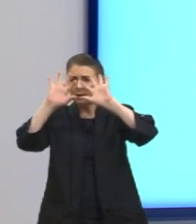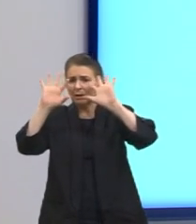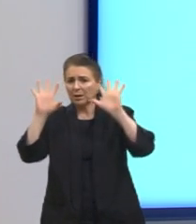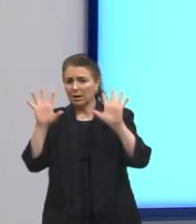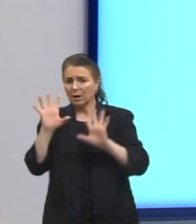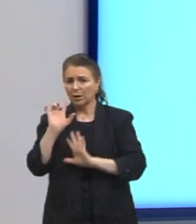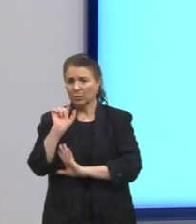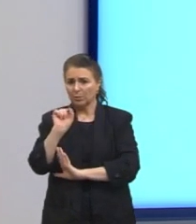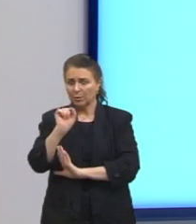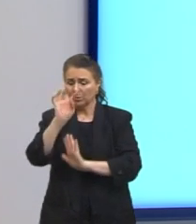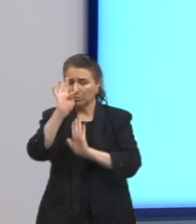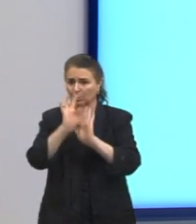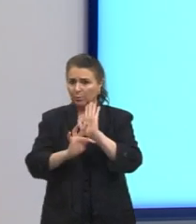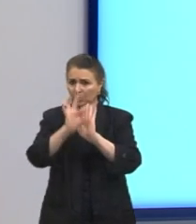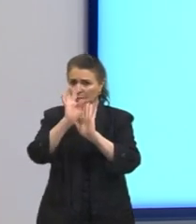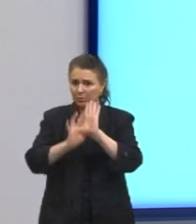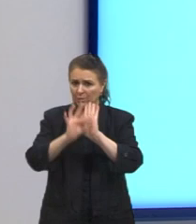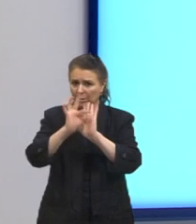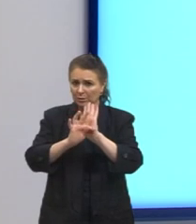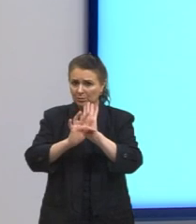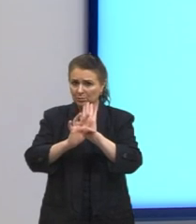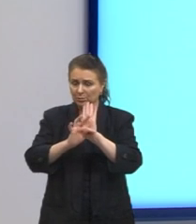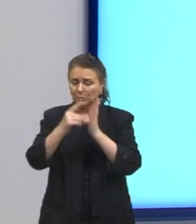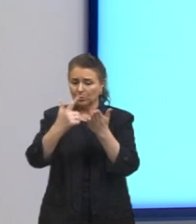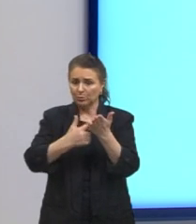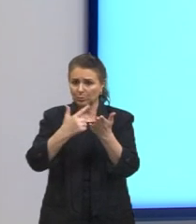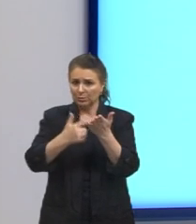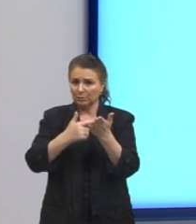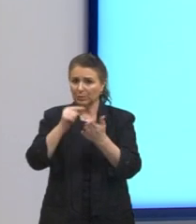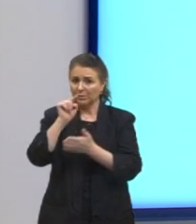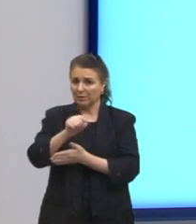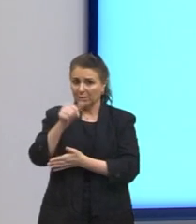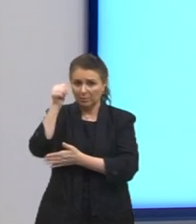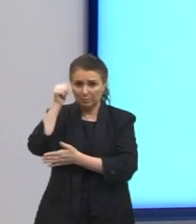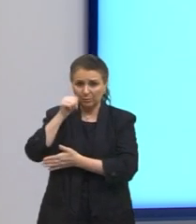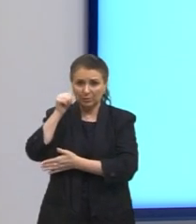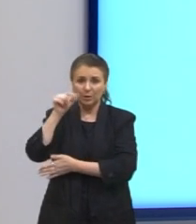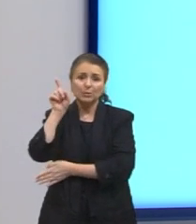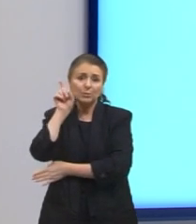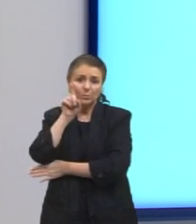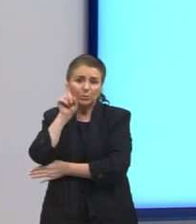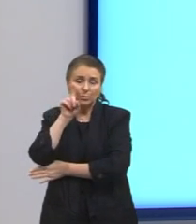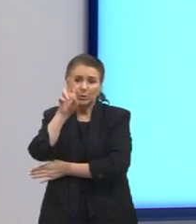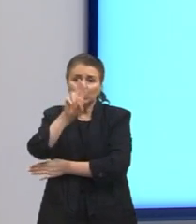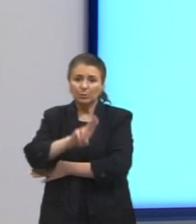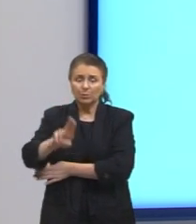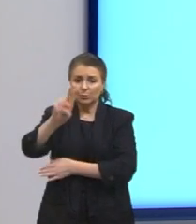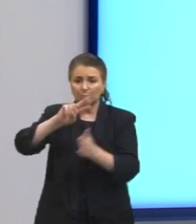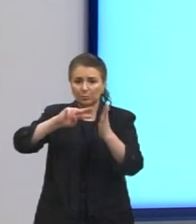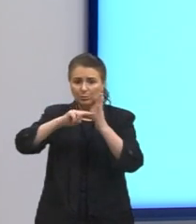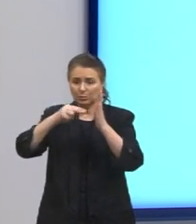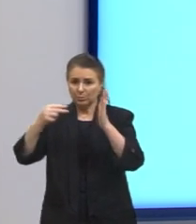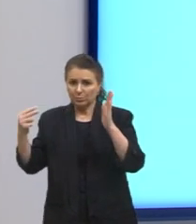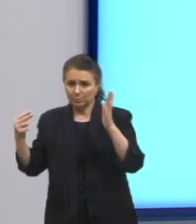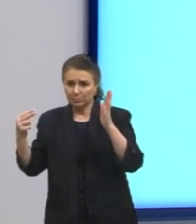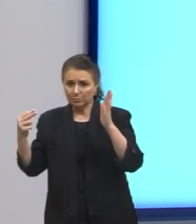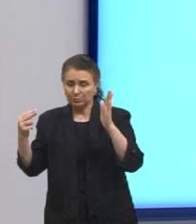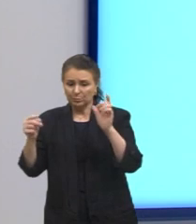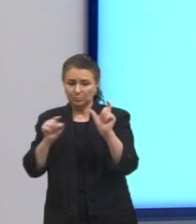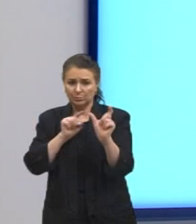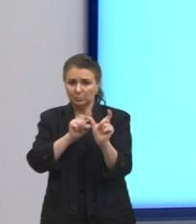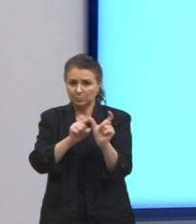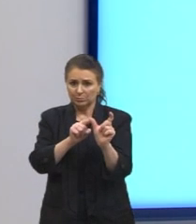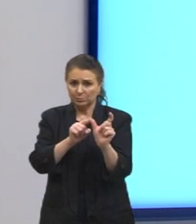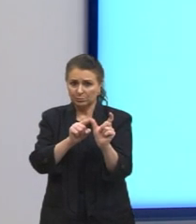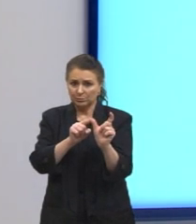é o texto, sobre o que o texto aborda. Nesse contexto, o uso do vocábulo unthinkable, e já vou